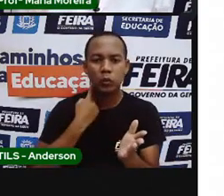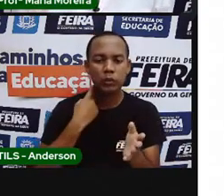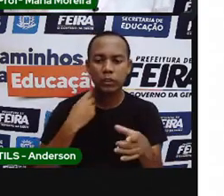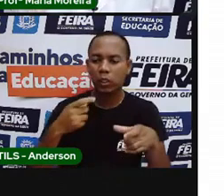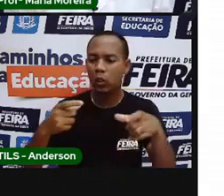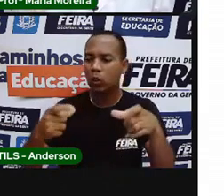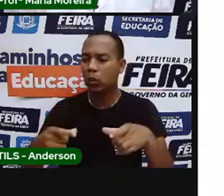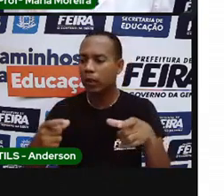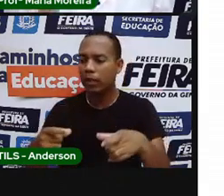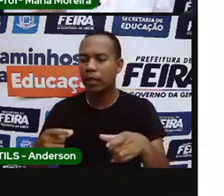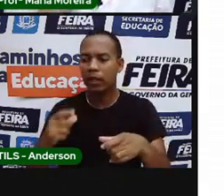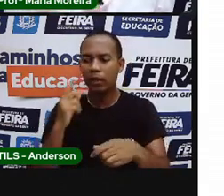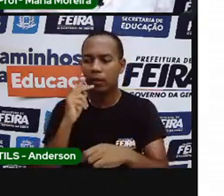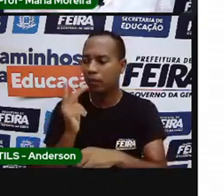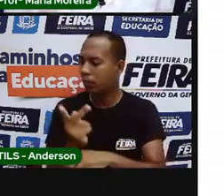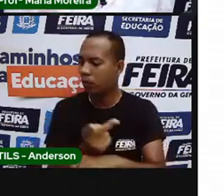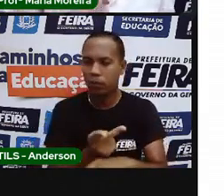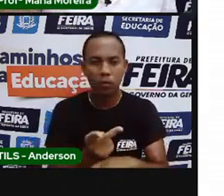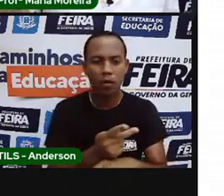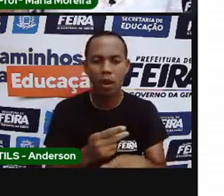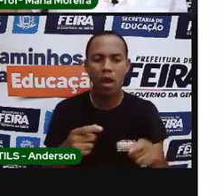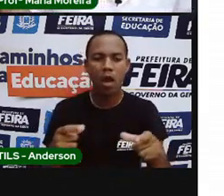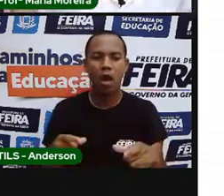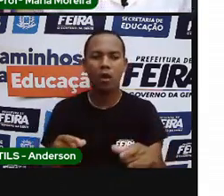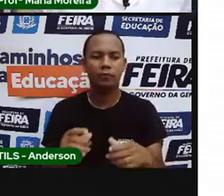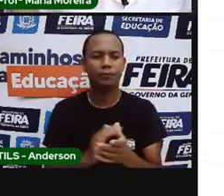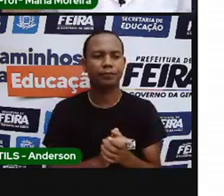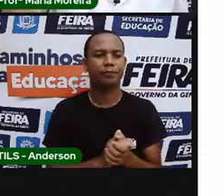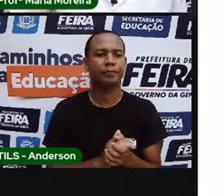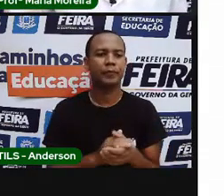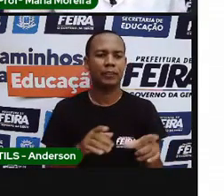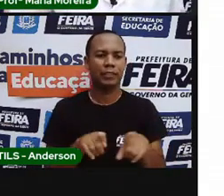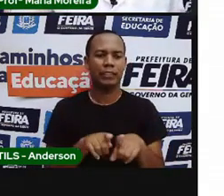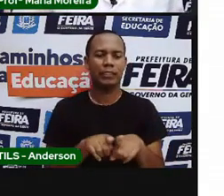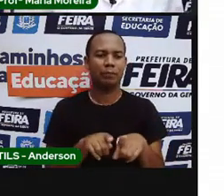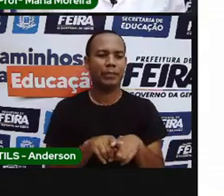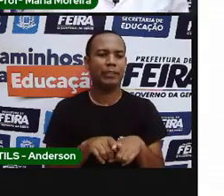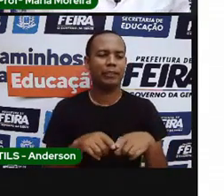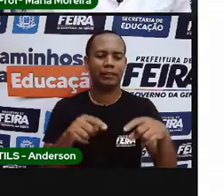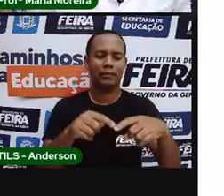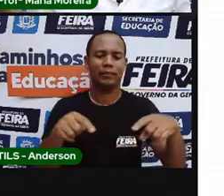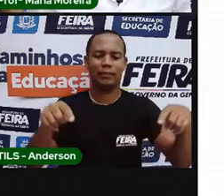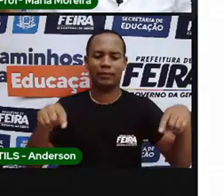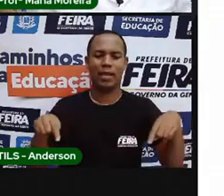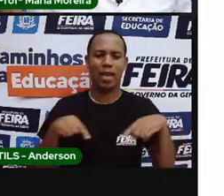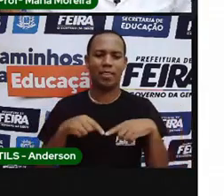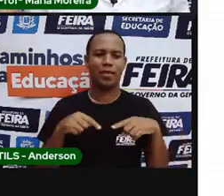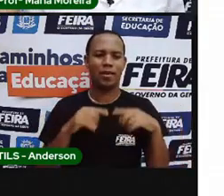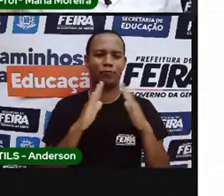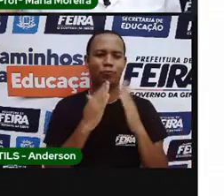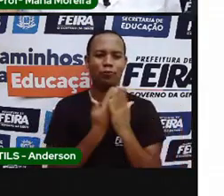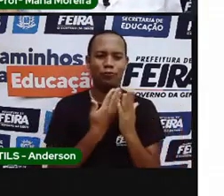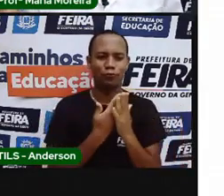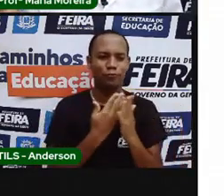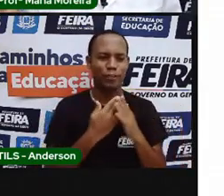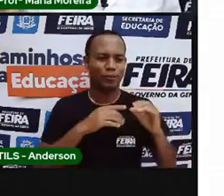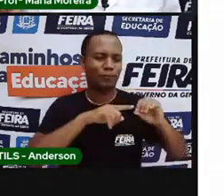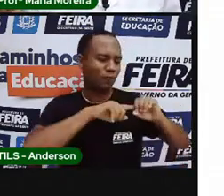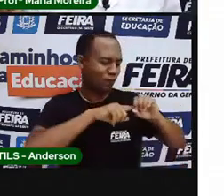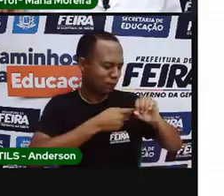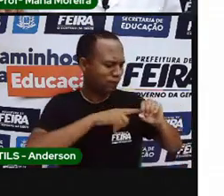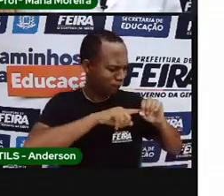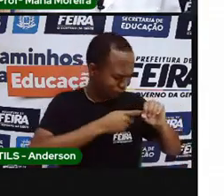o lixo até chegar em casa. Só na sala de aula, você vai vir lá no fundo da minha sala. Eu vou jogar a plantinha do lápis no chão?